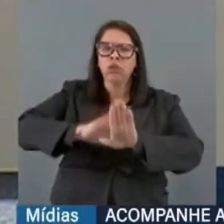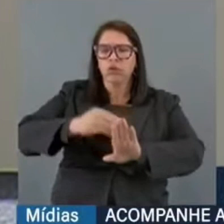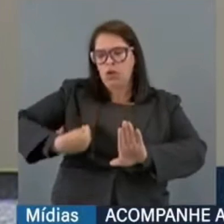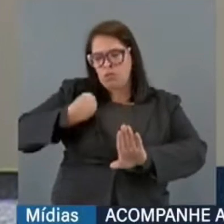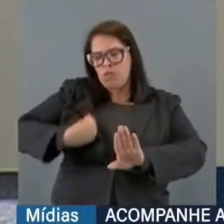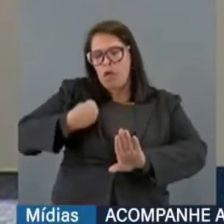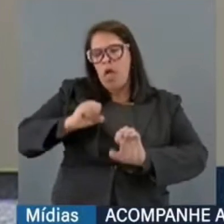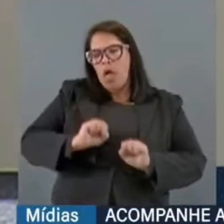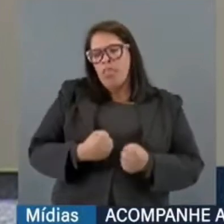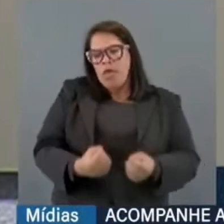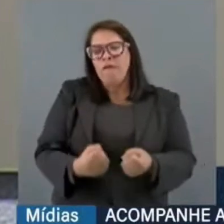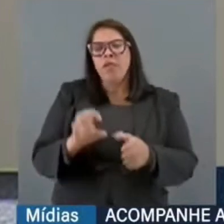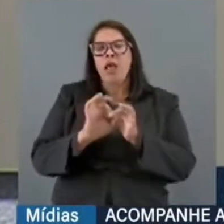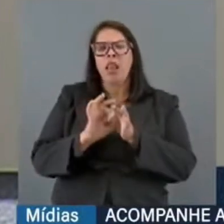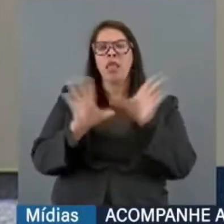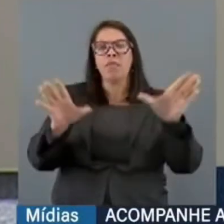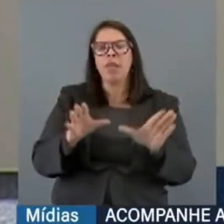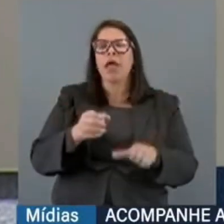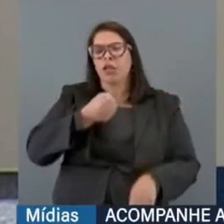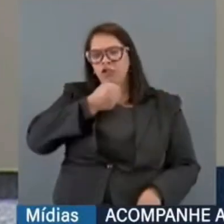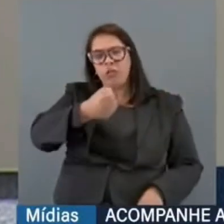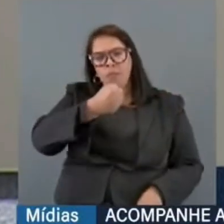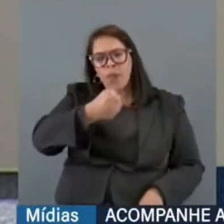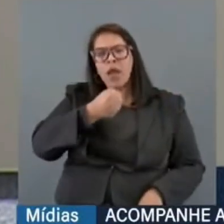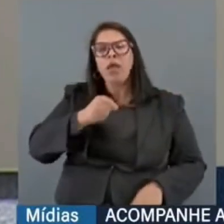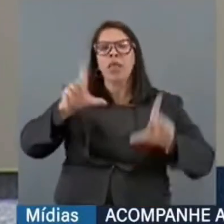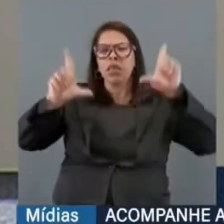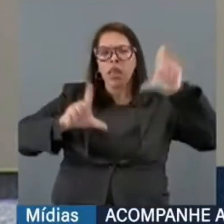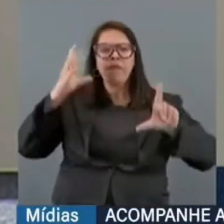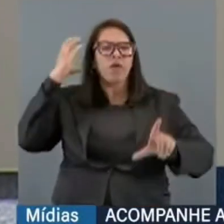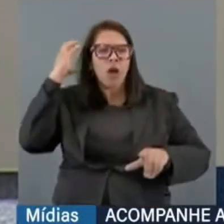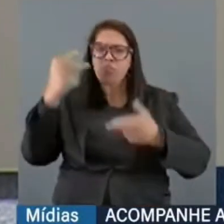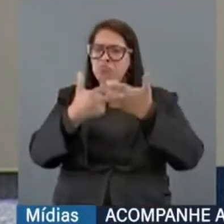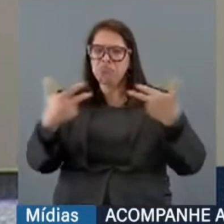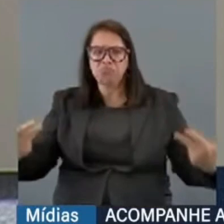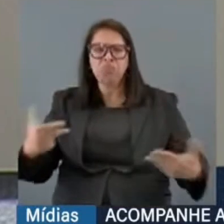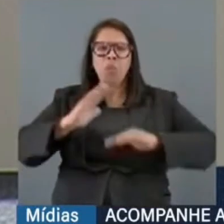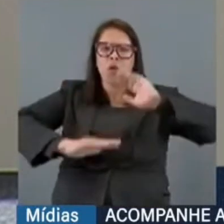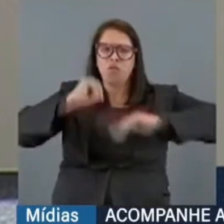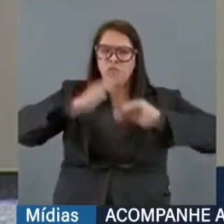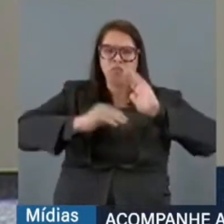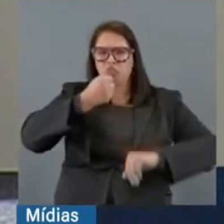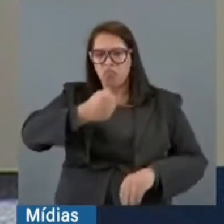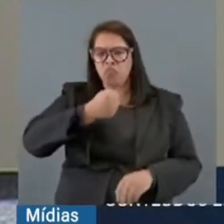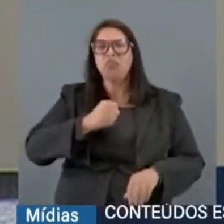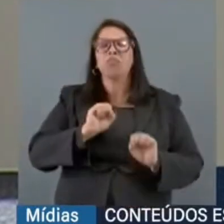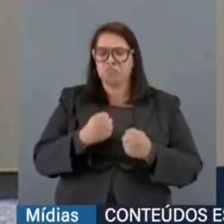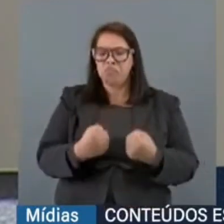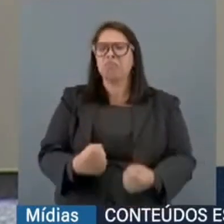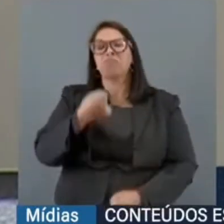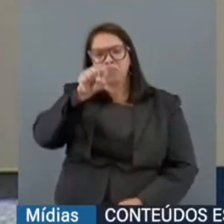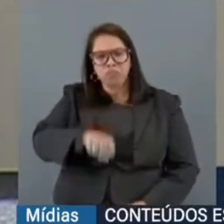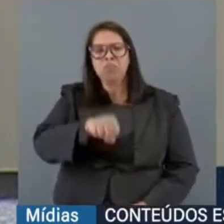defesa da liberdade de imprensa, e assim penso, até porque nós temos aqui